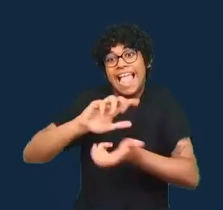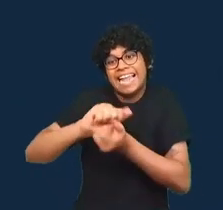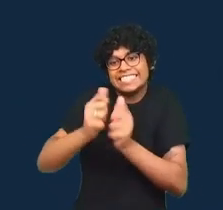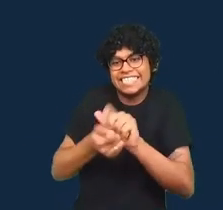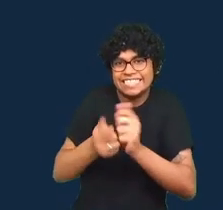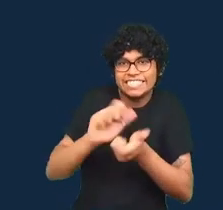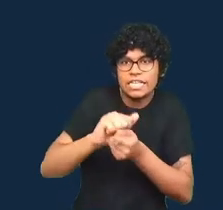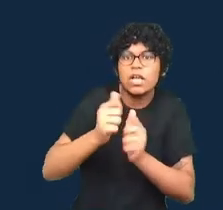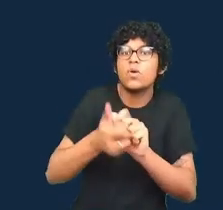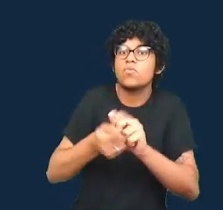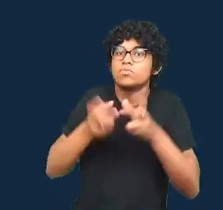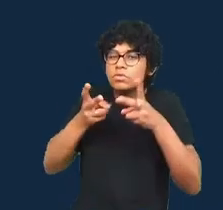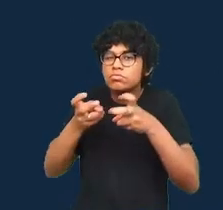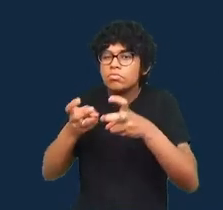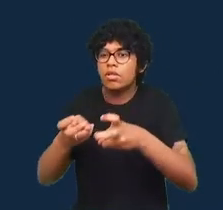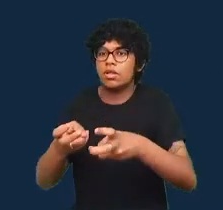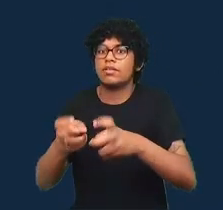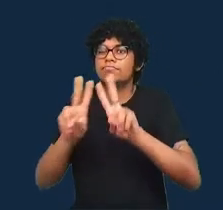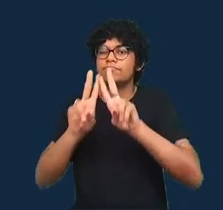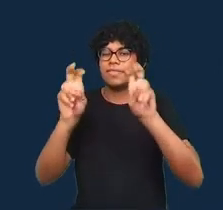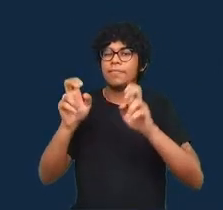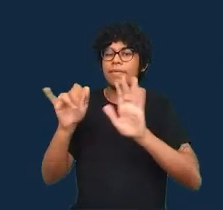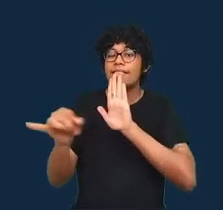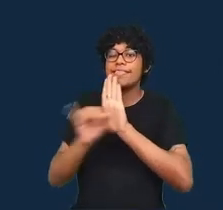identidade nessas comunidades